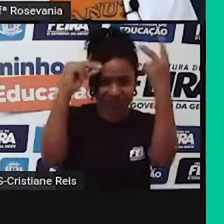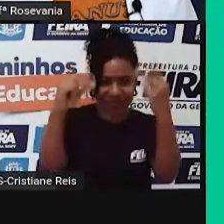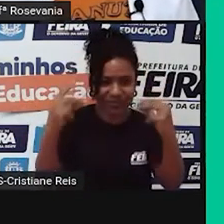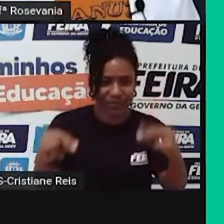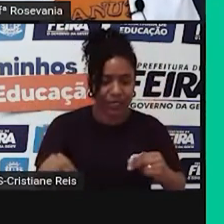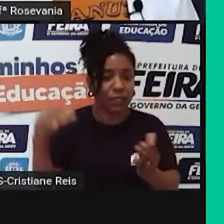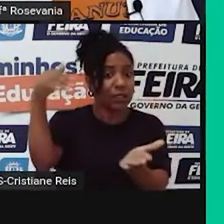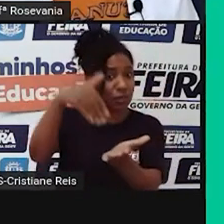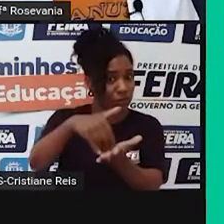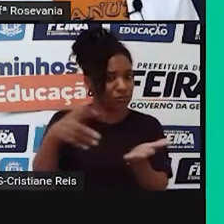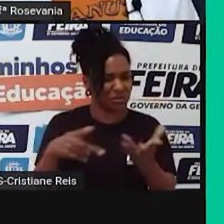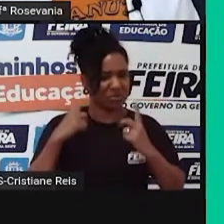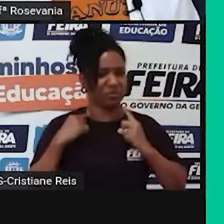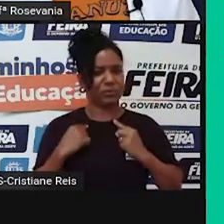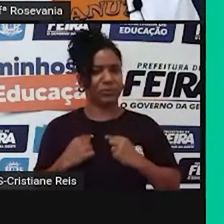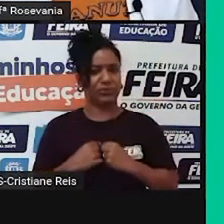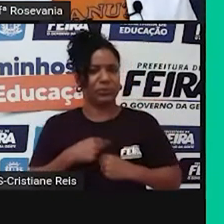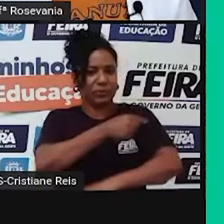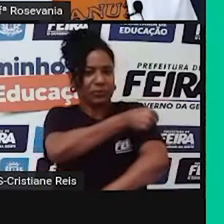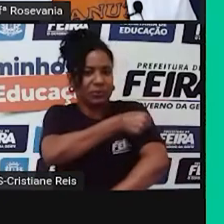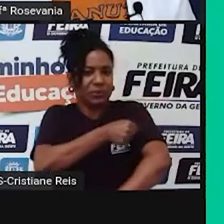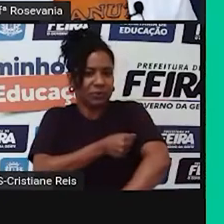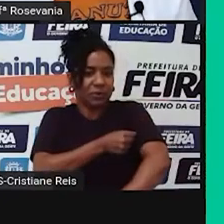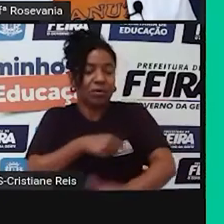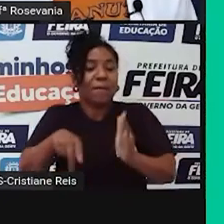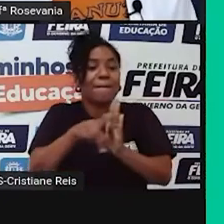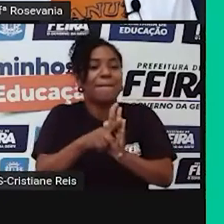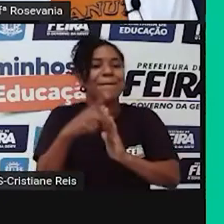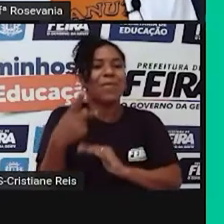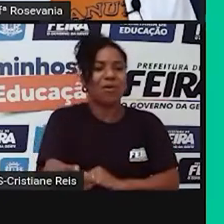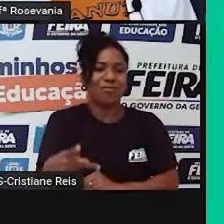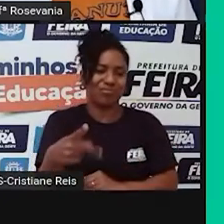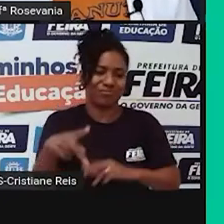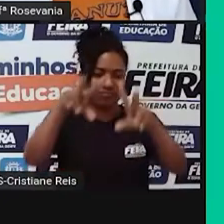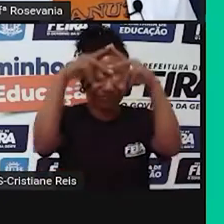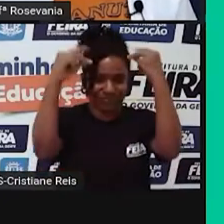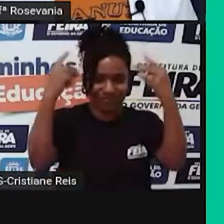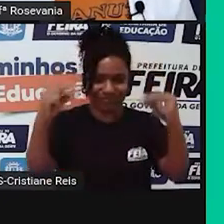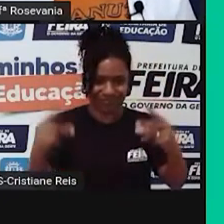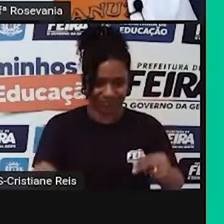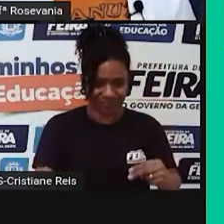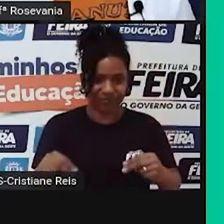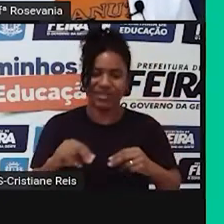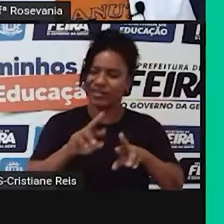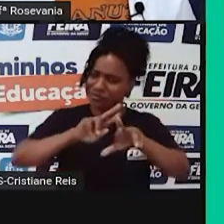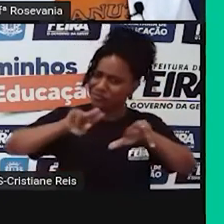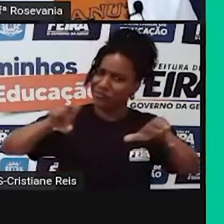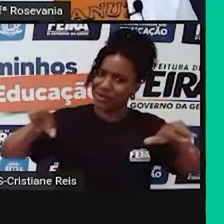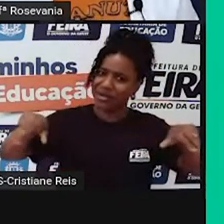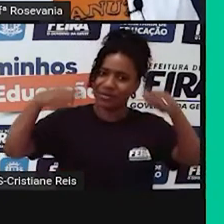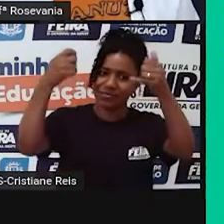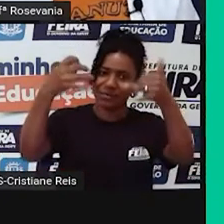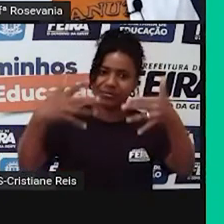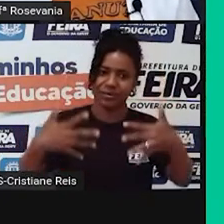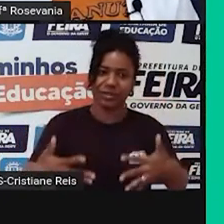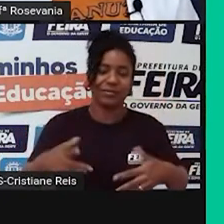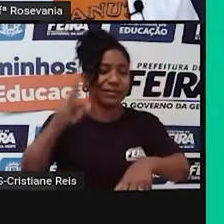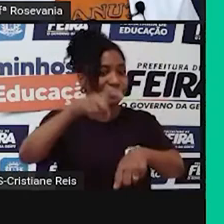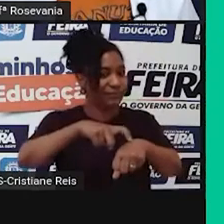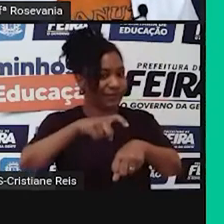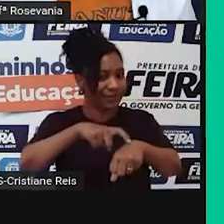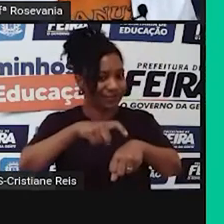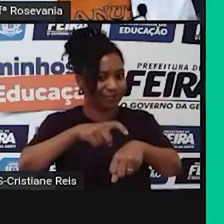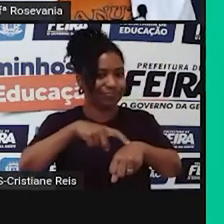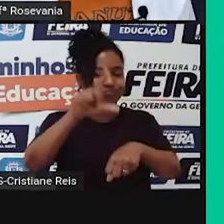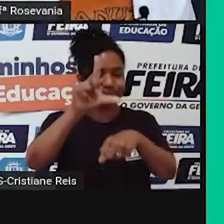adeptos da religião. Então, tem uma série de outras coisas que a gente poderia falar aqui também, mas de qualquer forma, o nosso tempo,